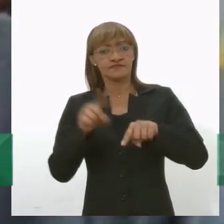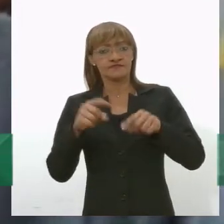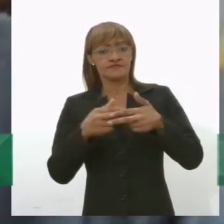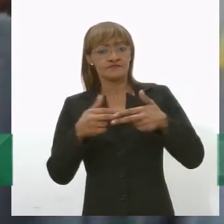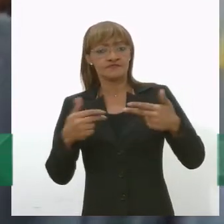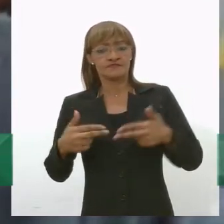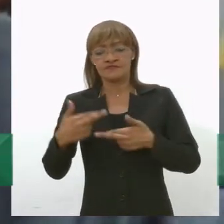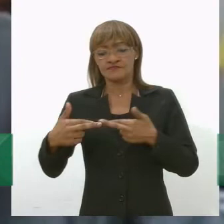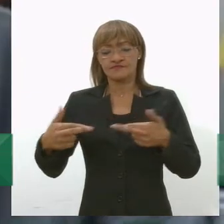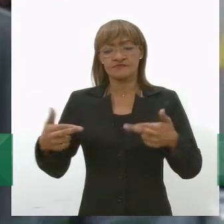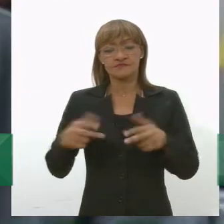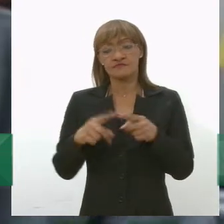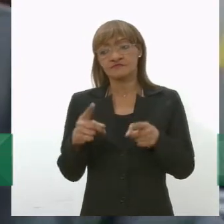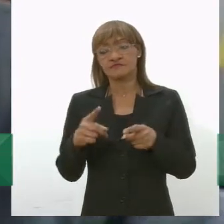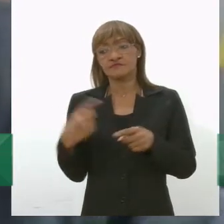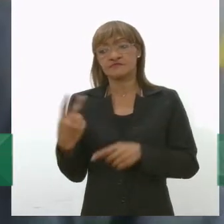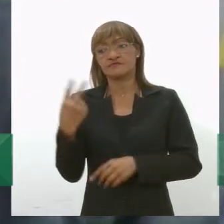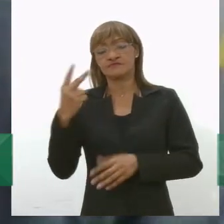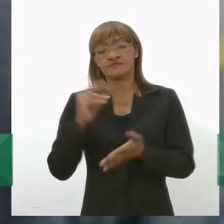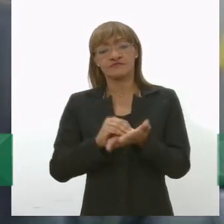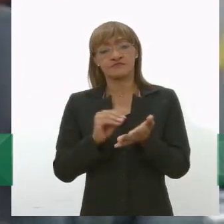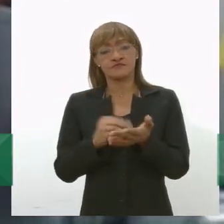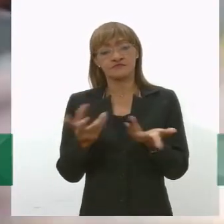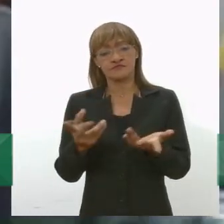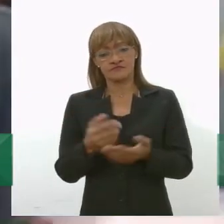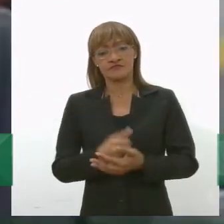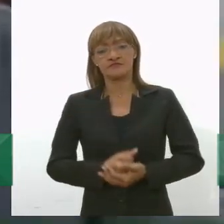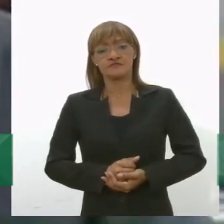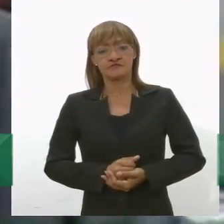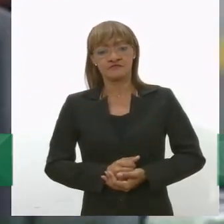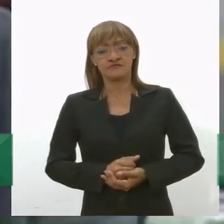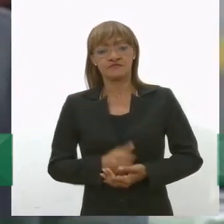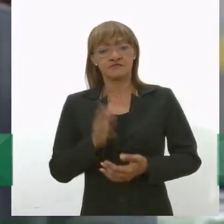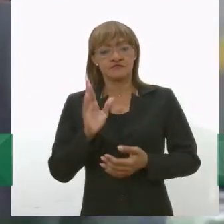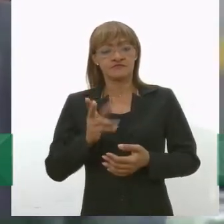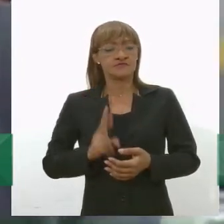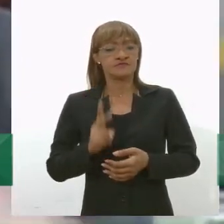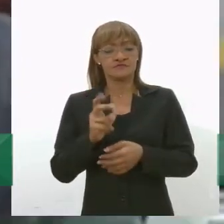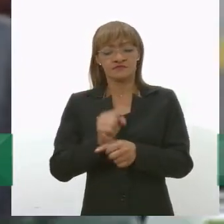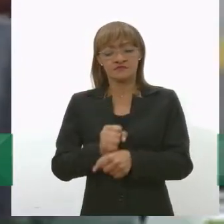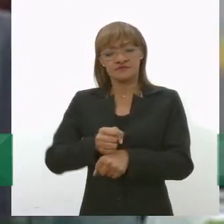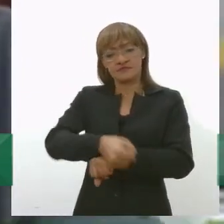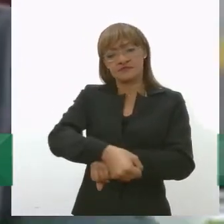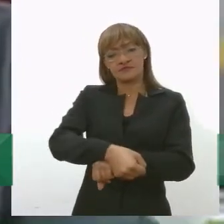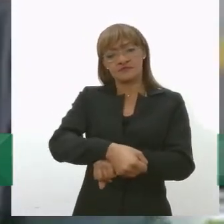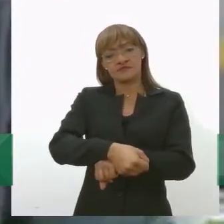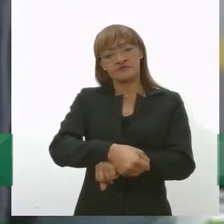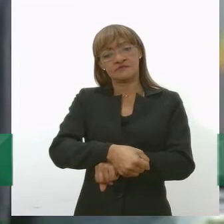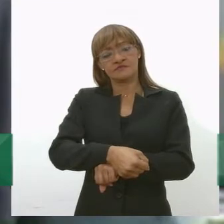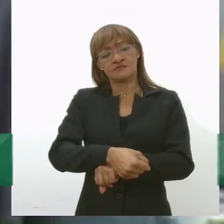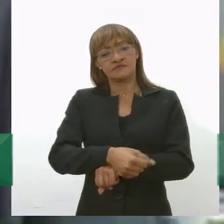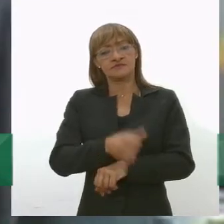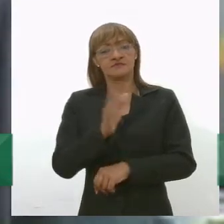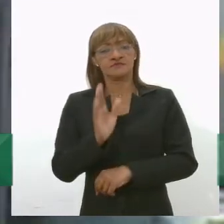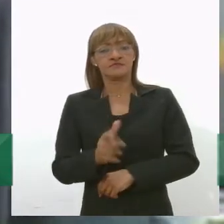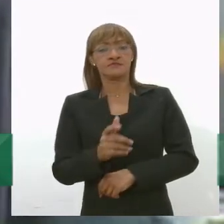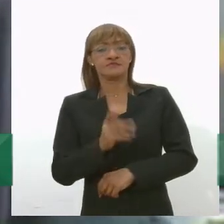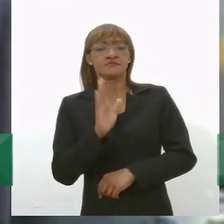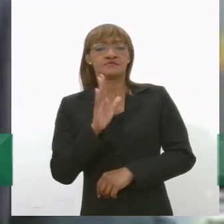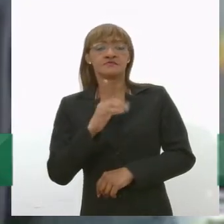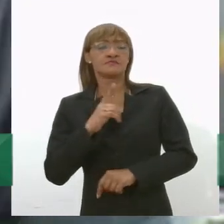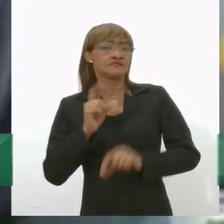valorizado do ponto de vista da sociedade. Eles acabam sendo explorados por, depois, os outros elos da cadeia que